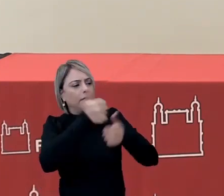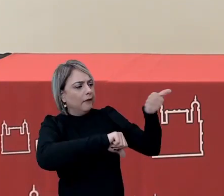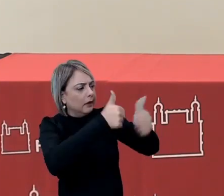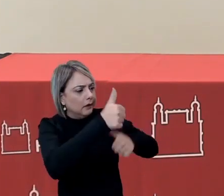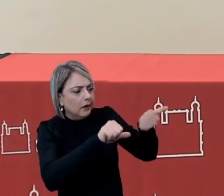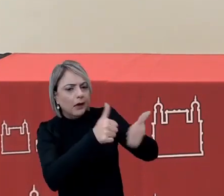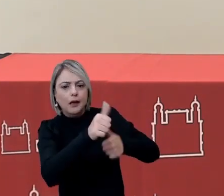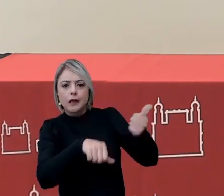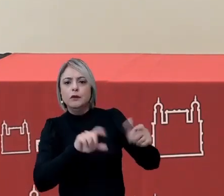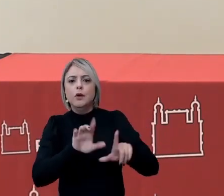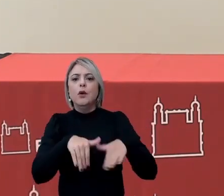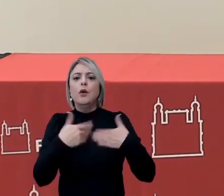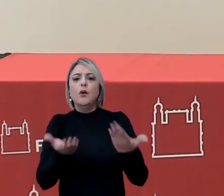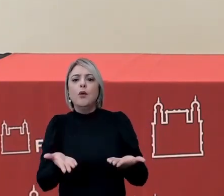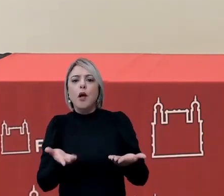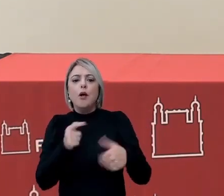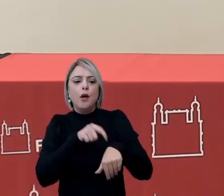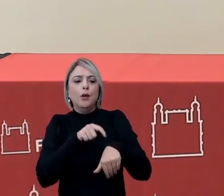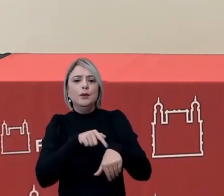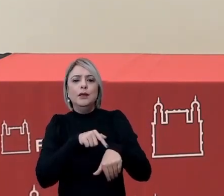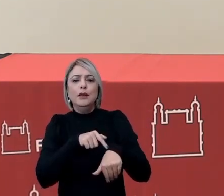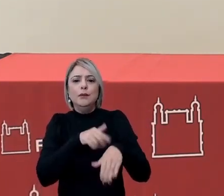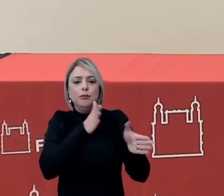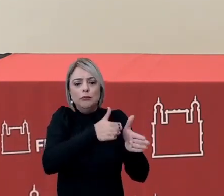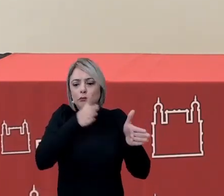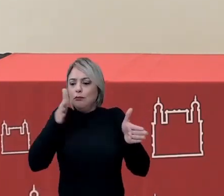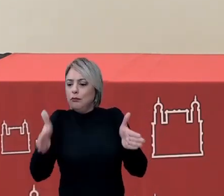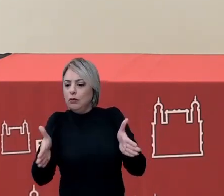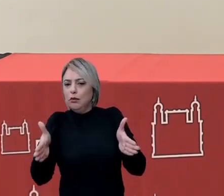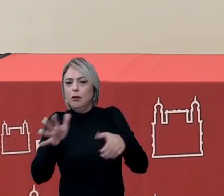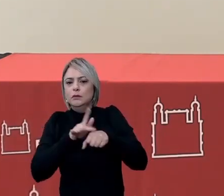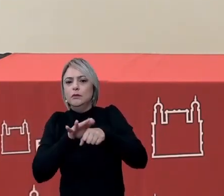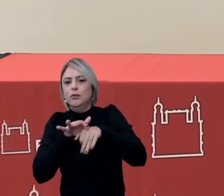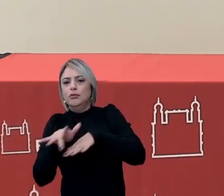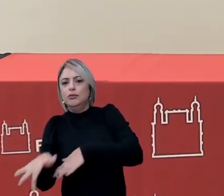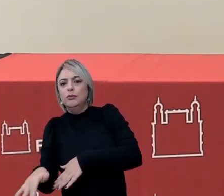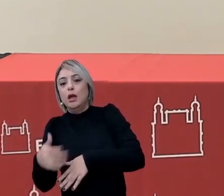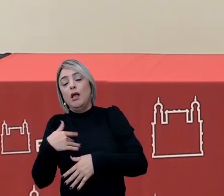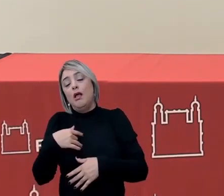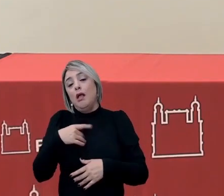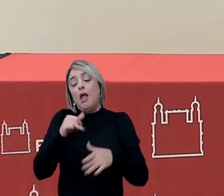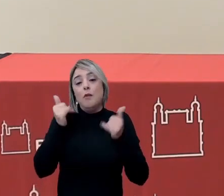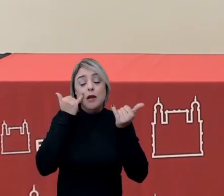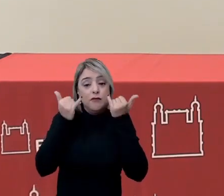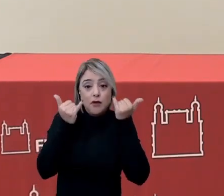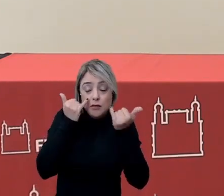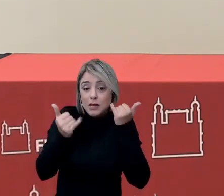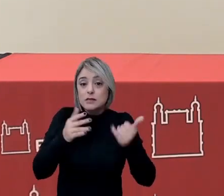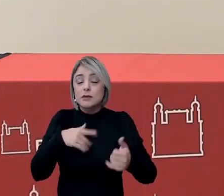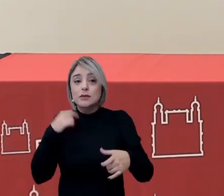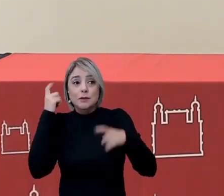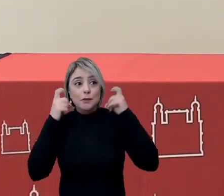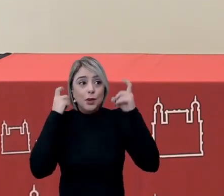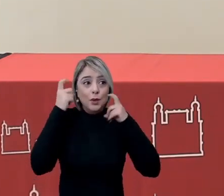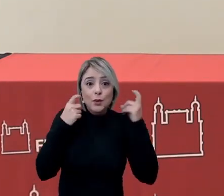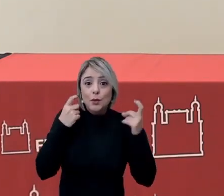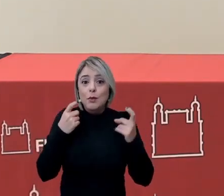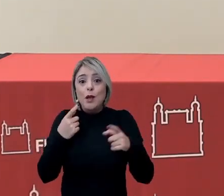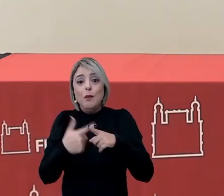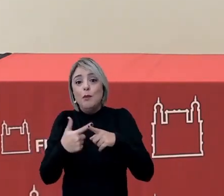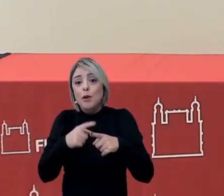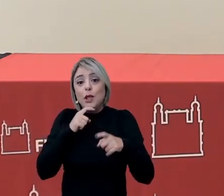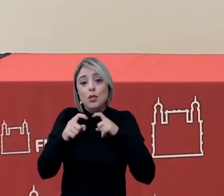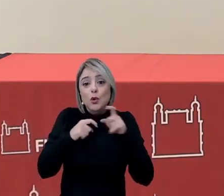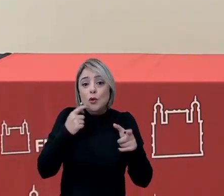avaliado sobre qual é o período da pandemia então assim essa é uma informação que a gente sabe que a gente vai precisar se preocupar e aí reafirmar